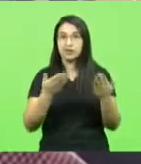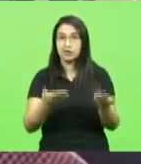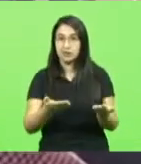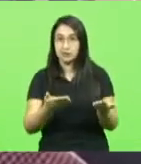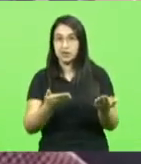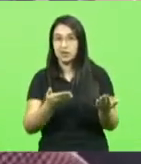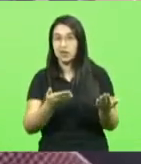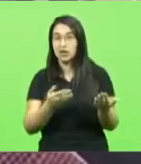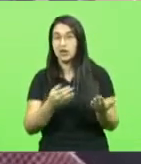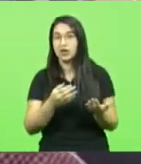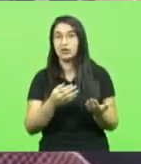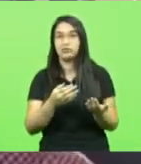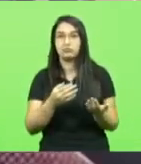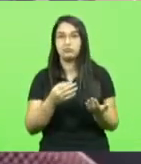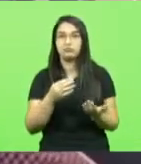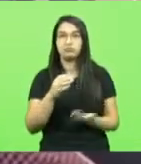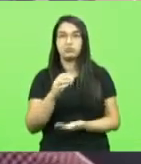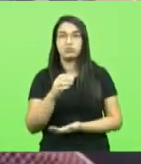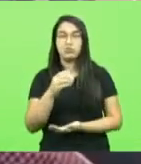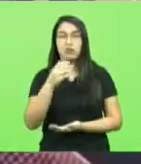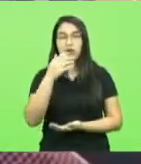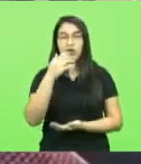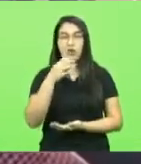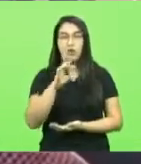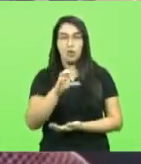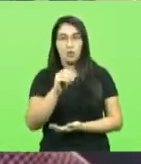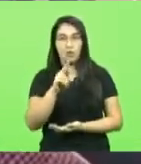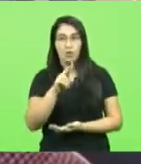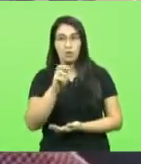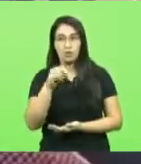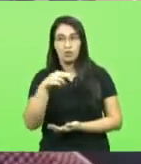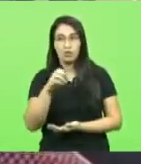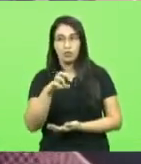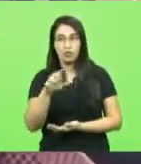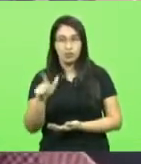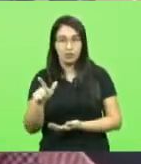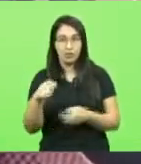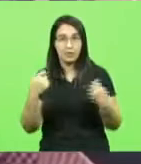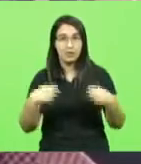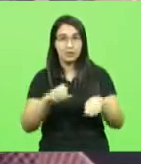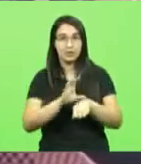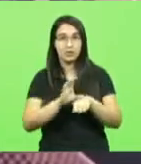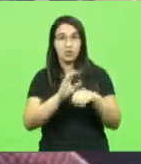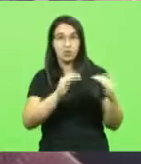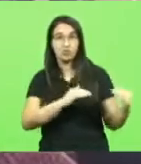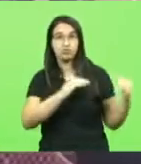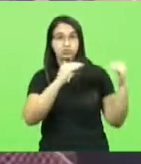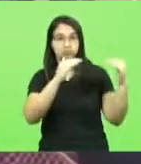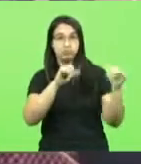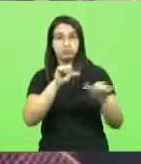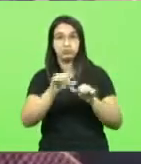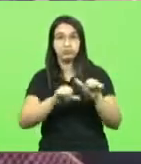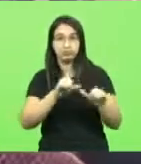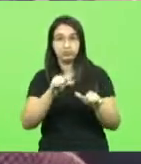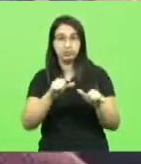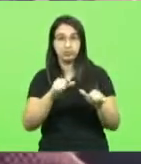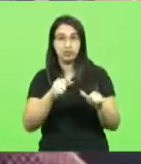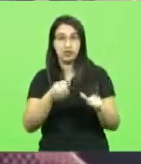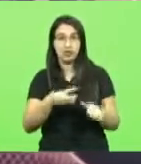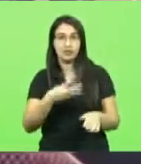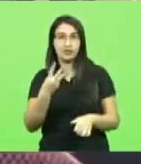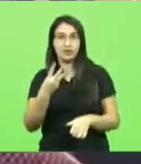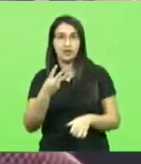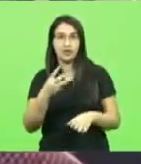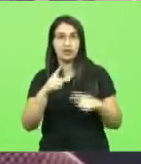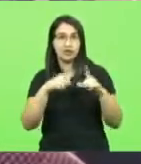exemplo, tenente-coronéis tem que fazer um curso pra ser promovido a coronel três estrelas, né, o FUC